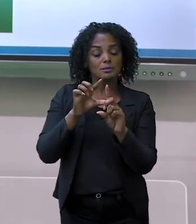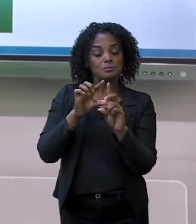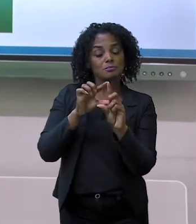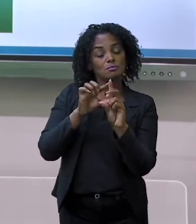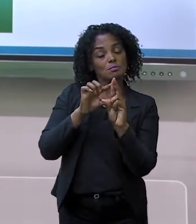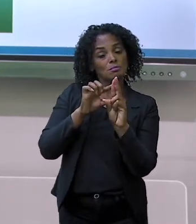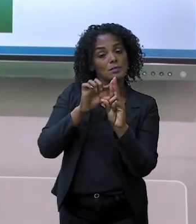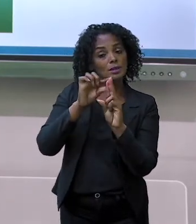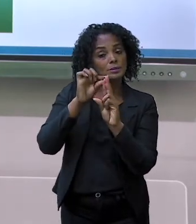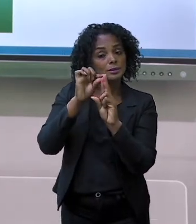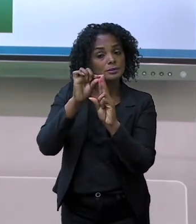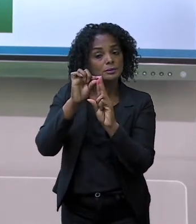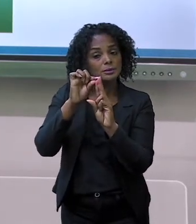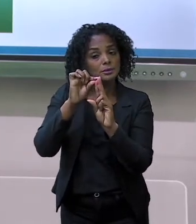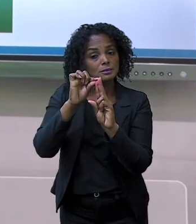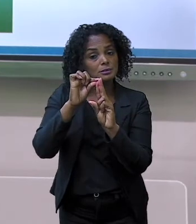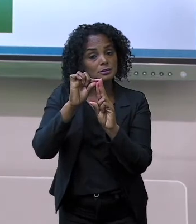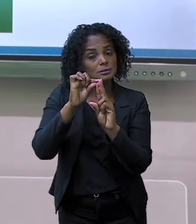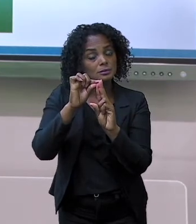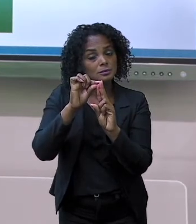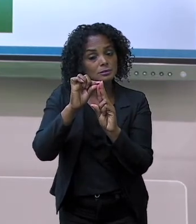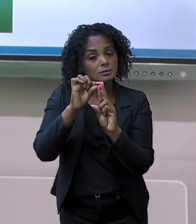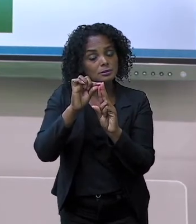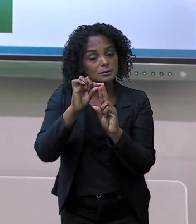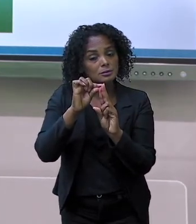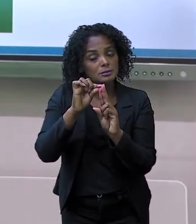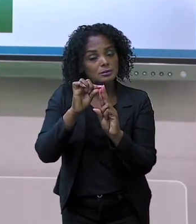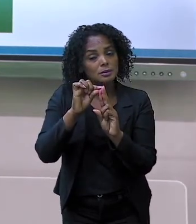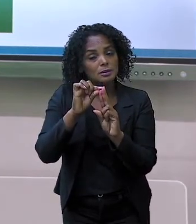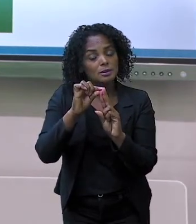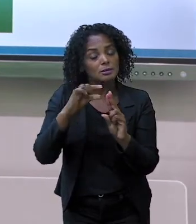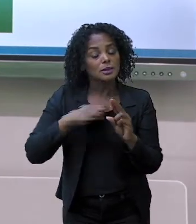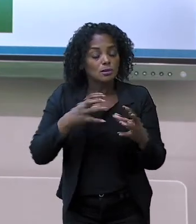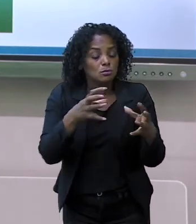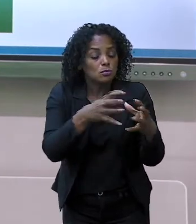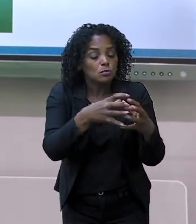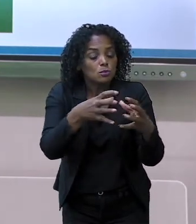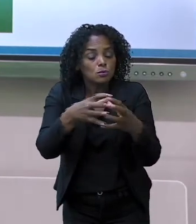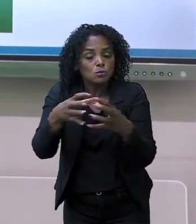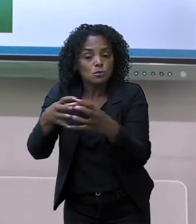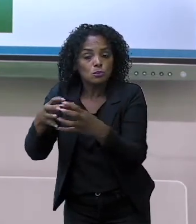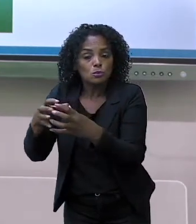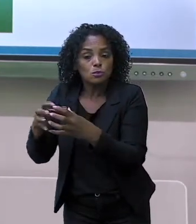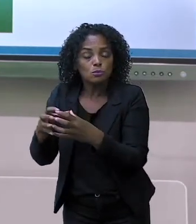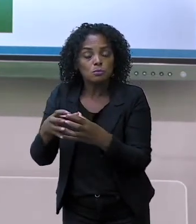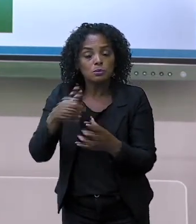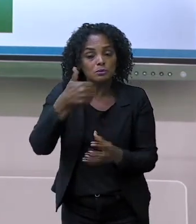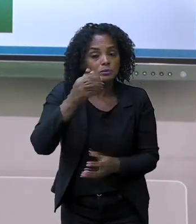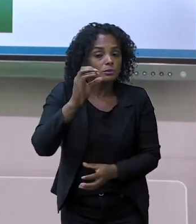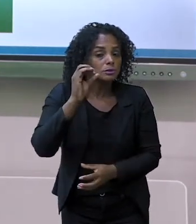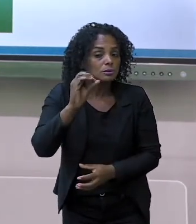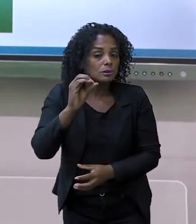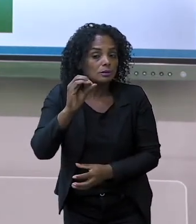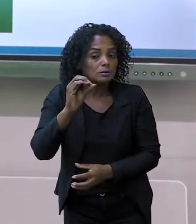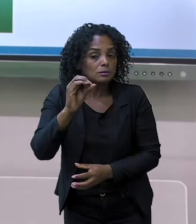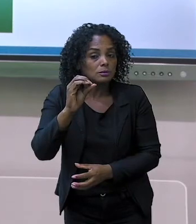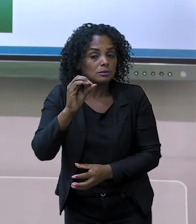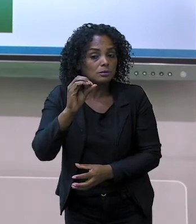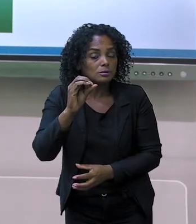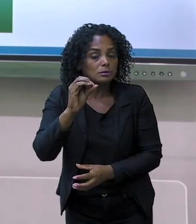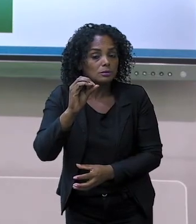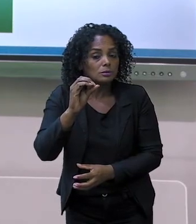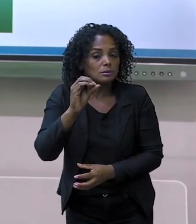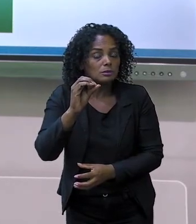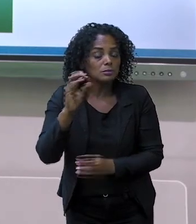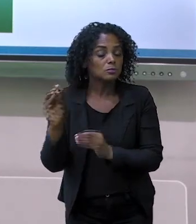seria um montinho de dez aqui, mais outro aqui, seria duas dezenas, que nós iríamos colocar o número